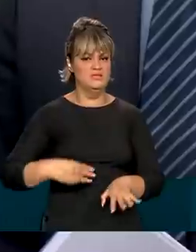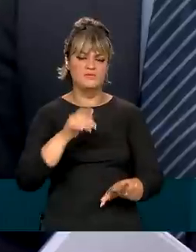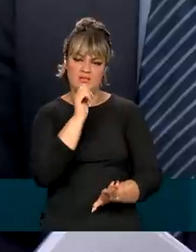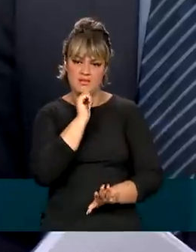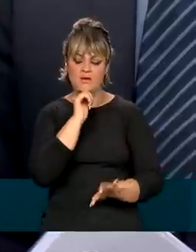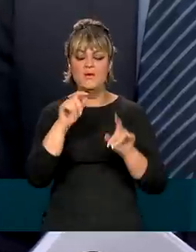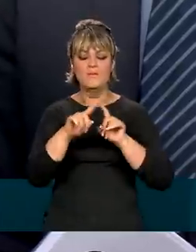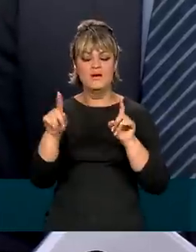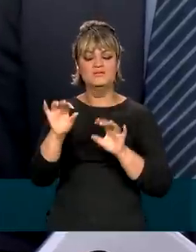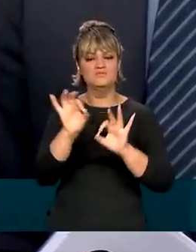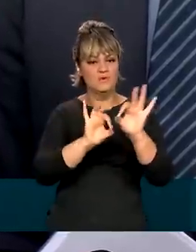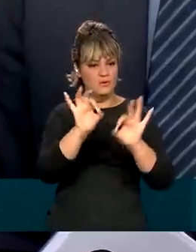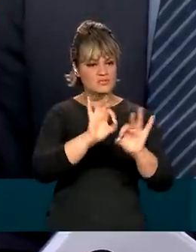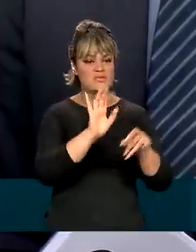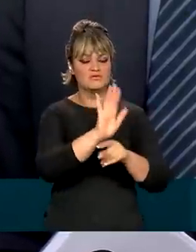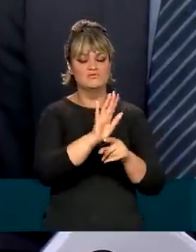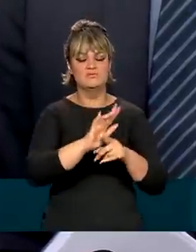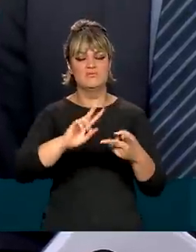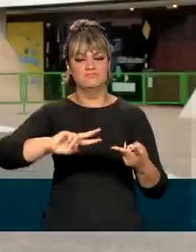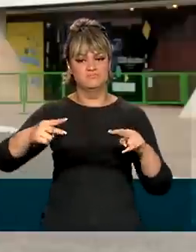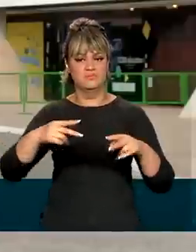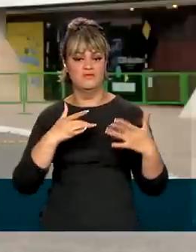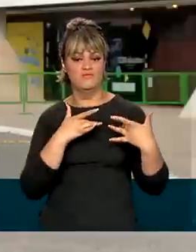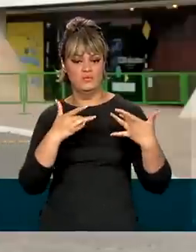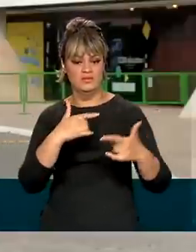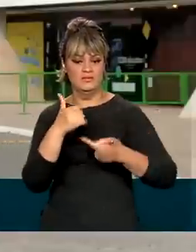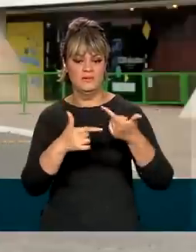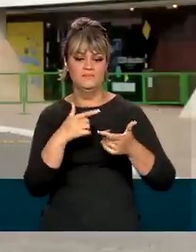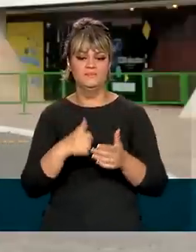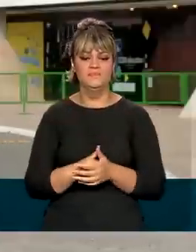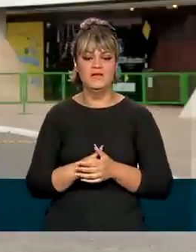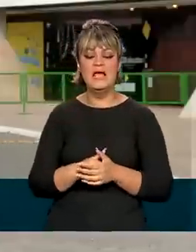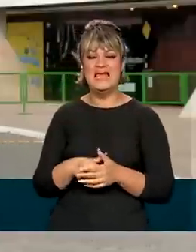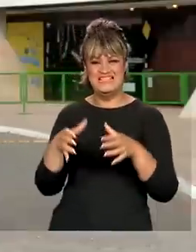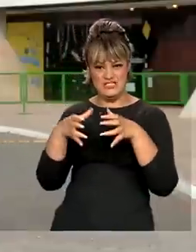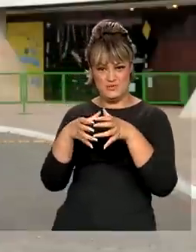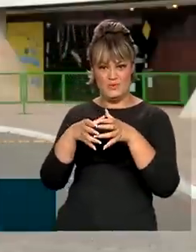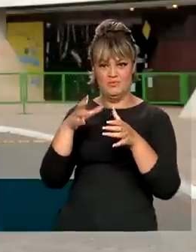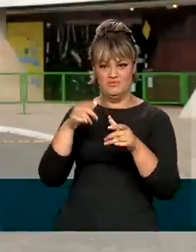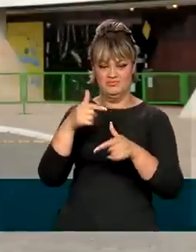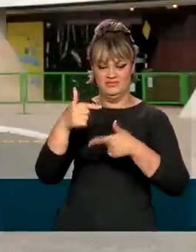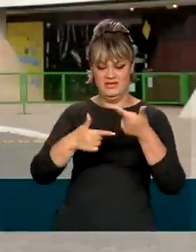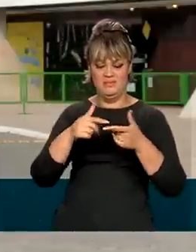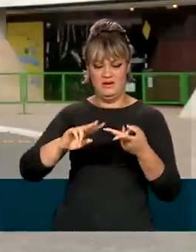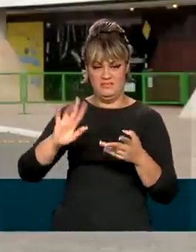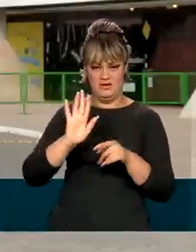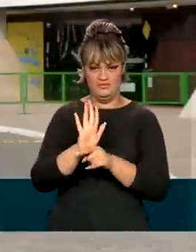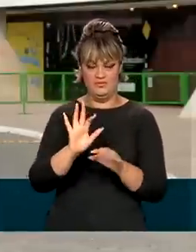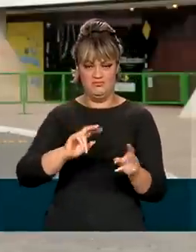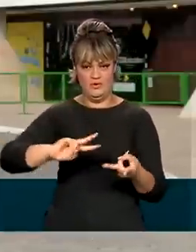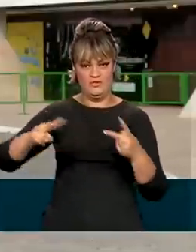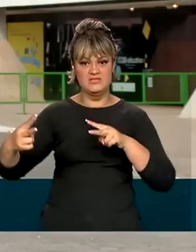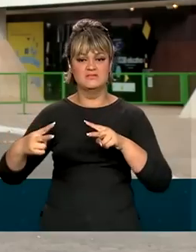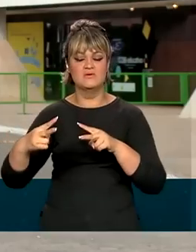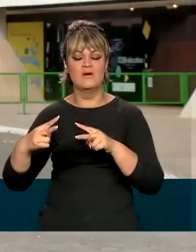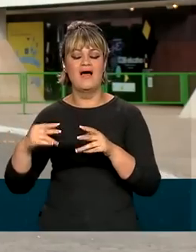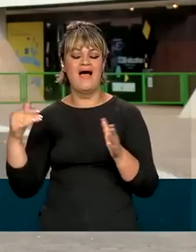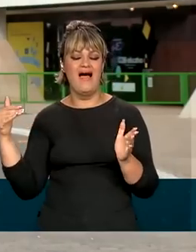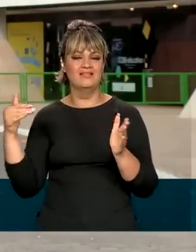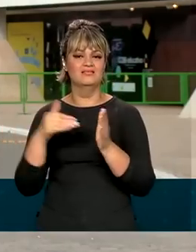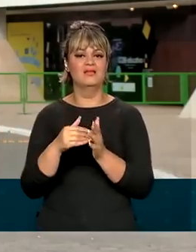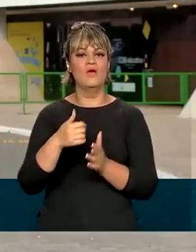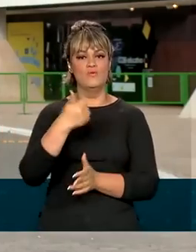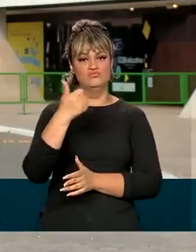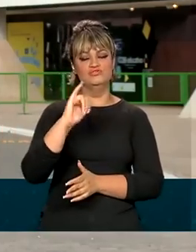trabalhando na transição como voluntárias. A equipe de transição vai trabalhar aqui no CCBB até a posse do